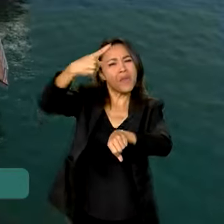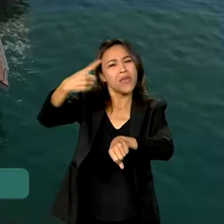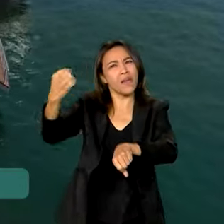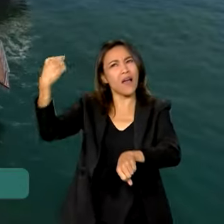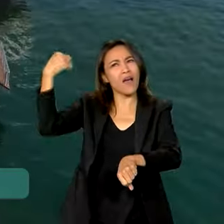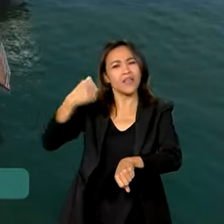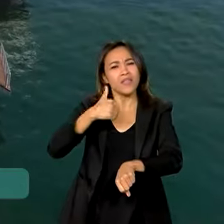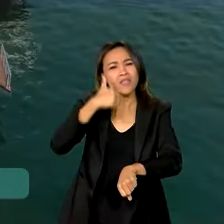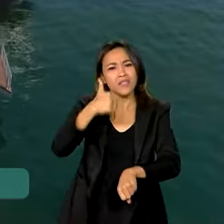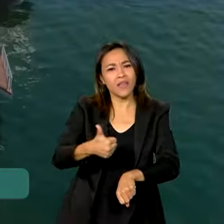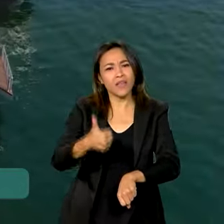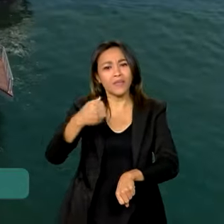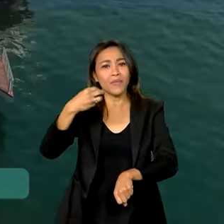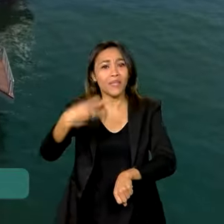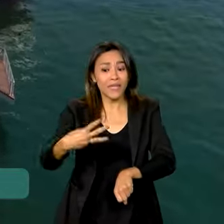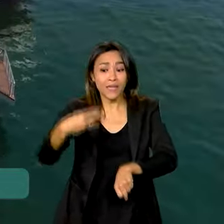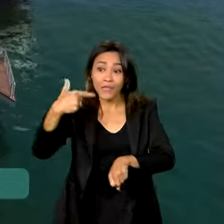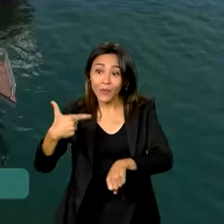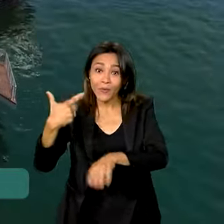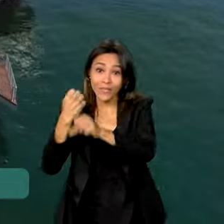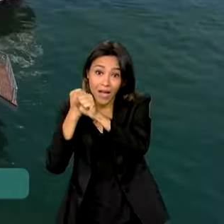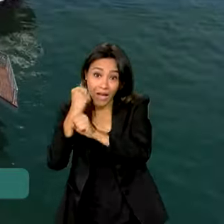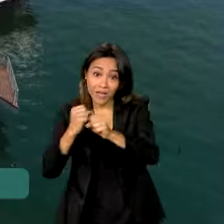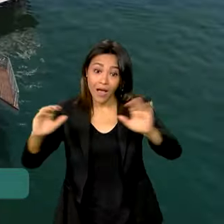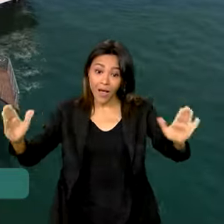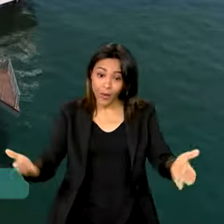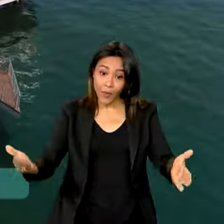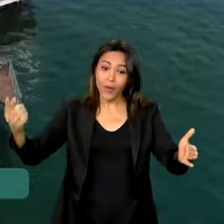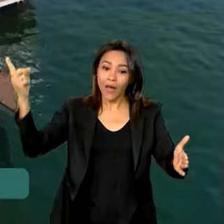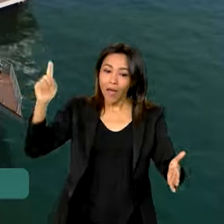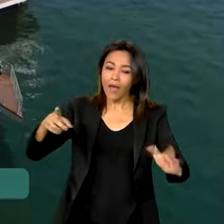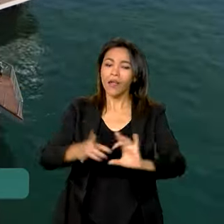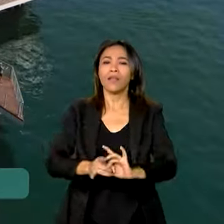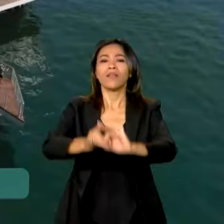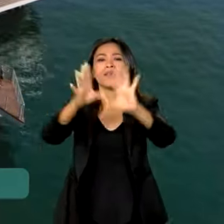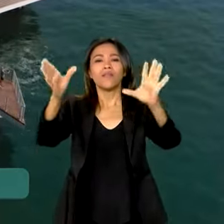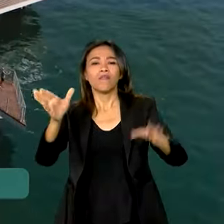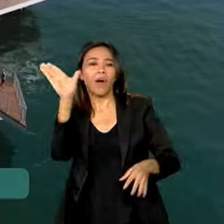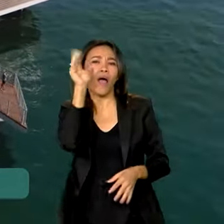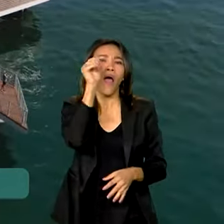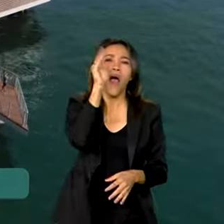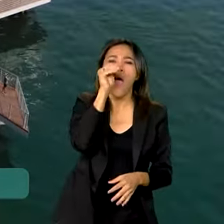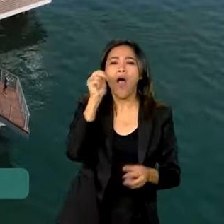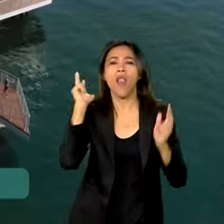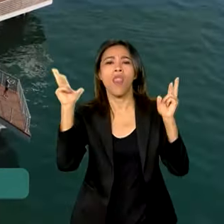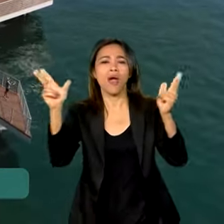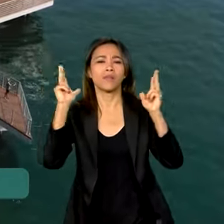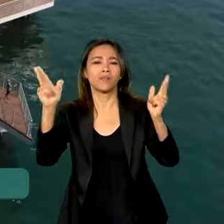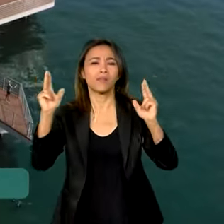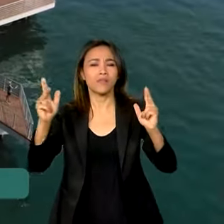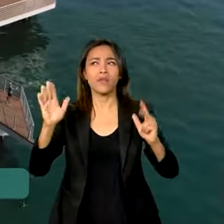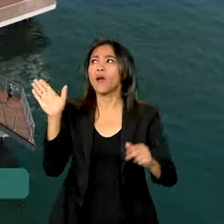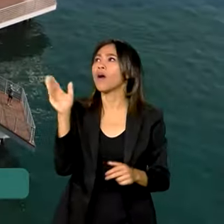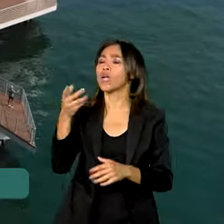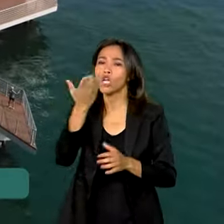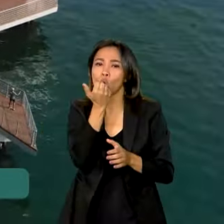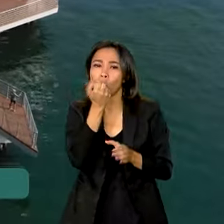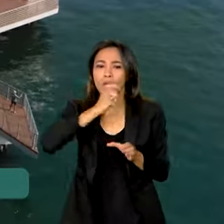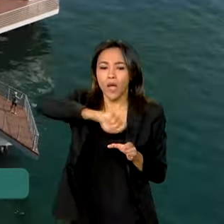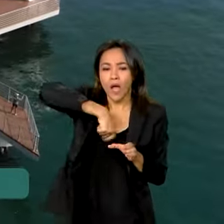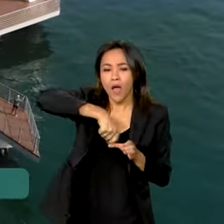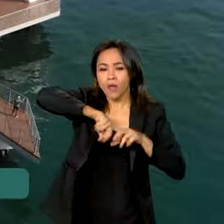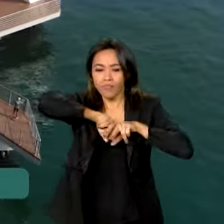132 anos, se transformaram num espaço público voltado para o lazer, o turismo e a gastronomia.